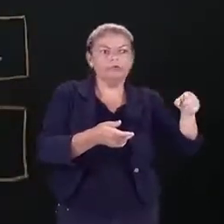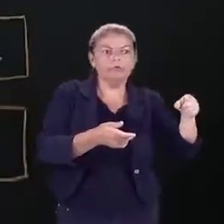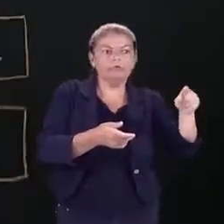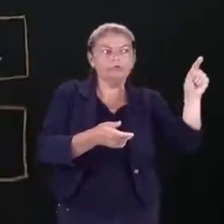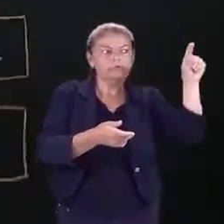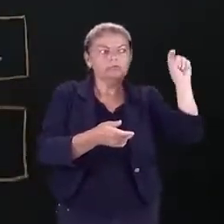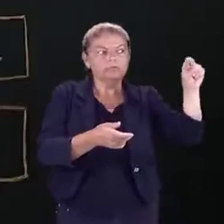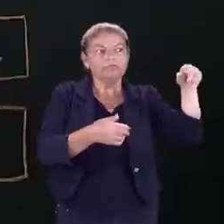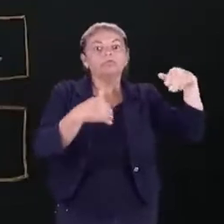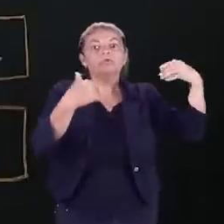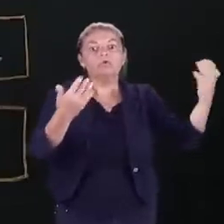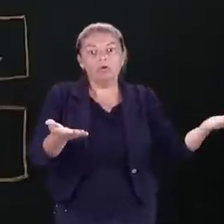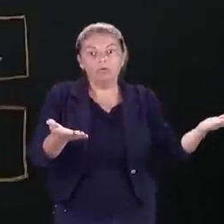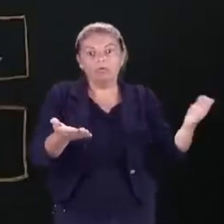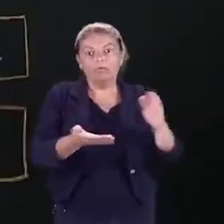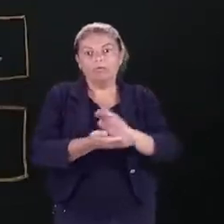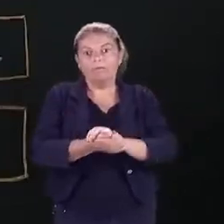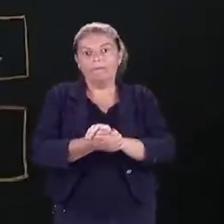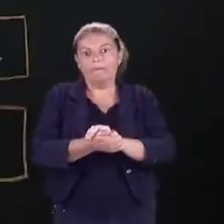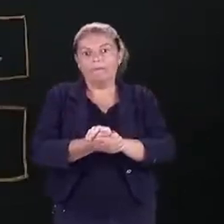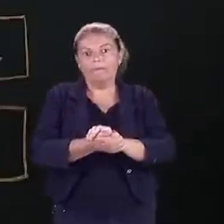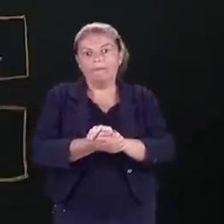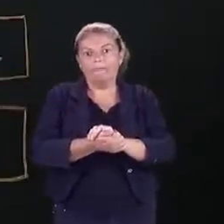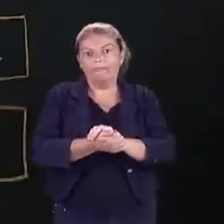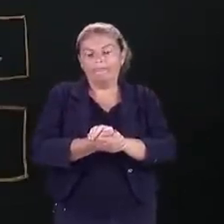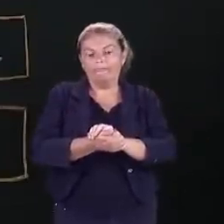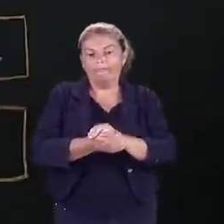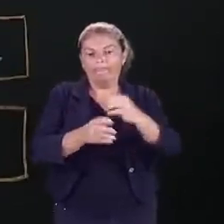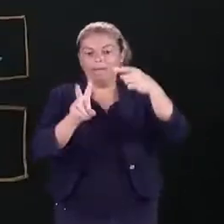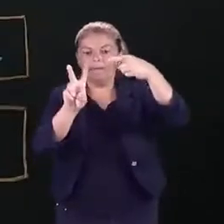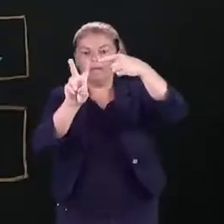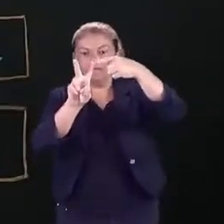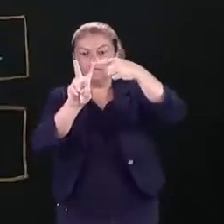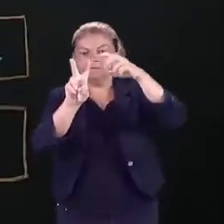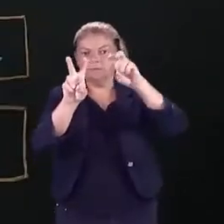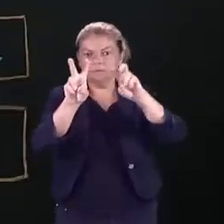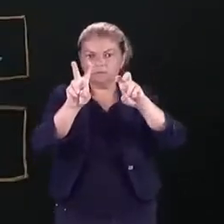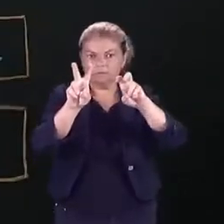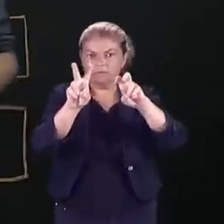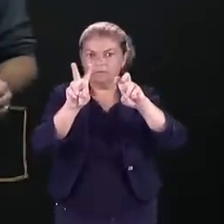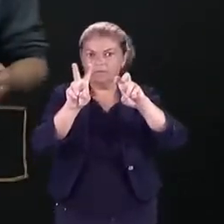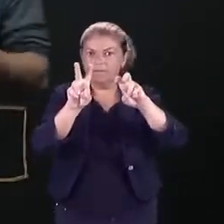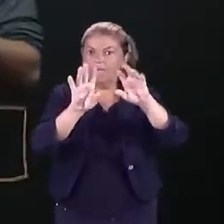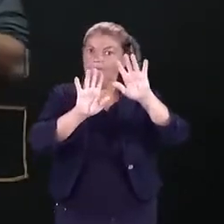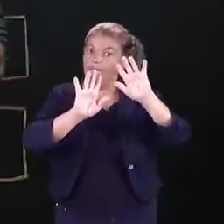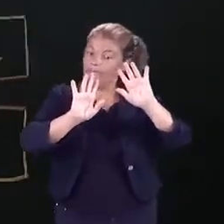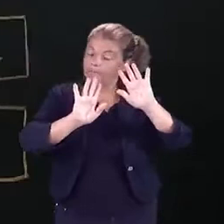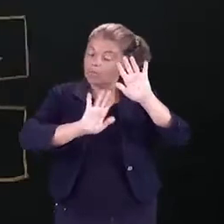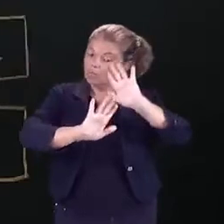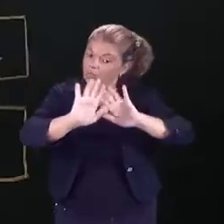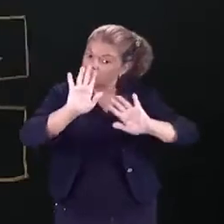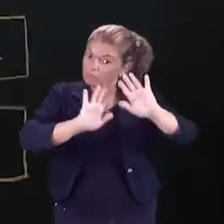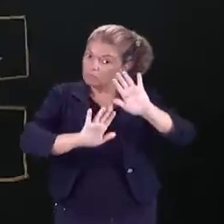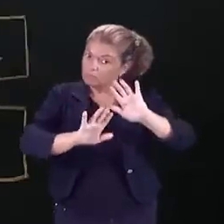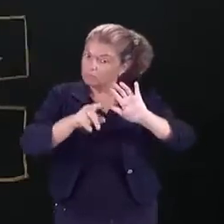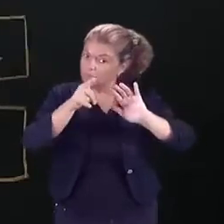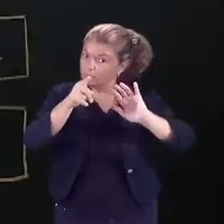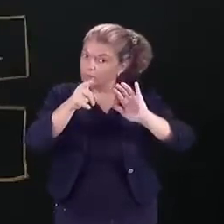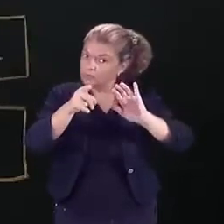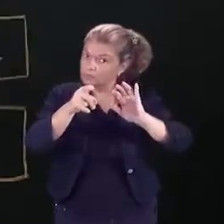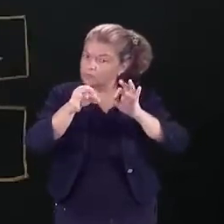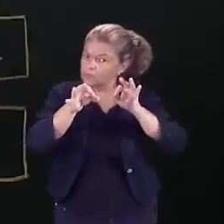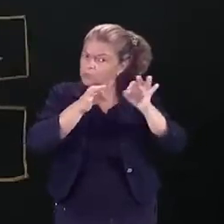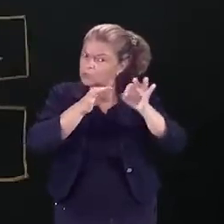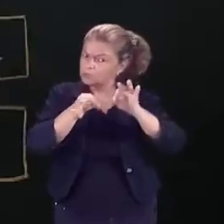é essa parte decimal não periódica da raiz quadrada de 5. Mas cuidado! Quando você resolve